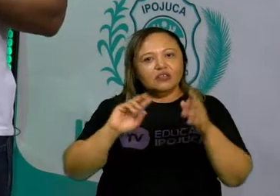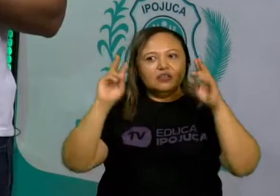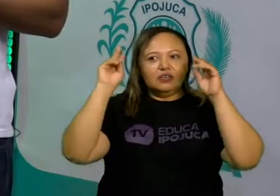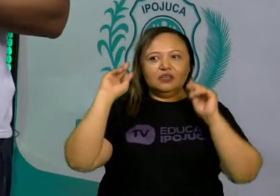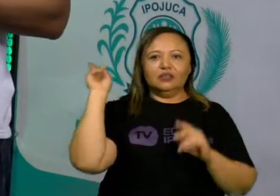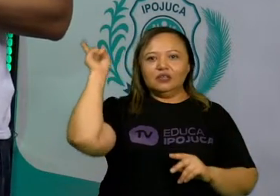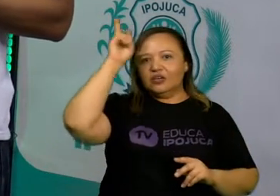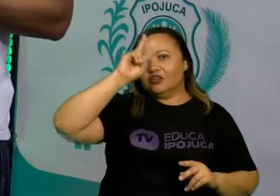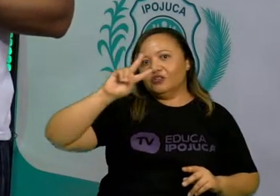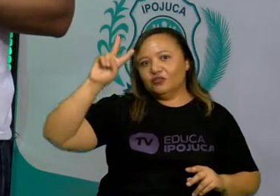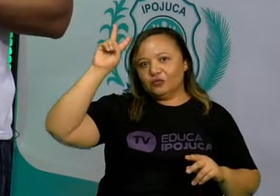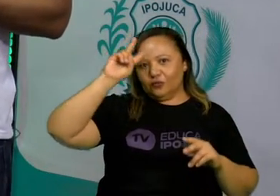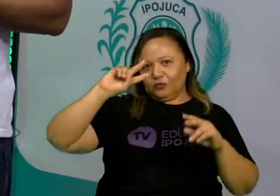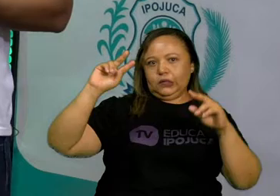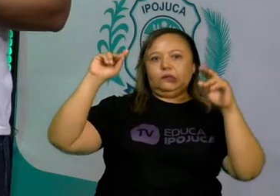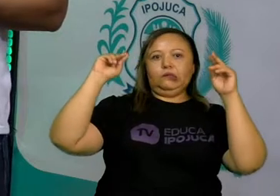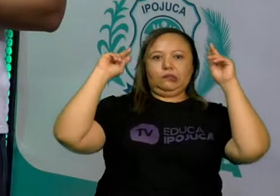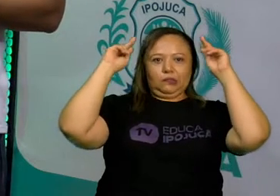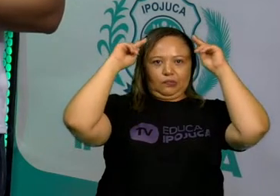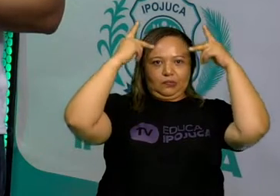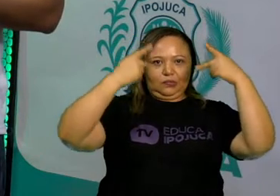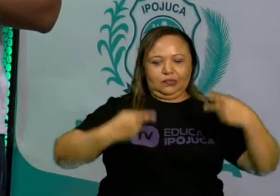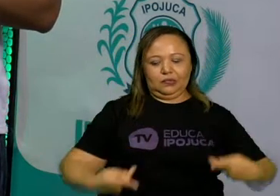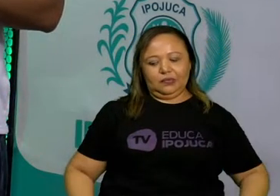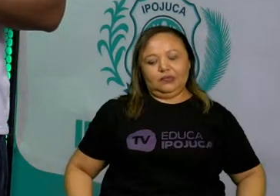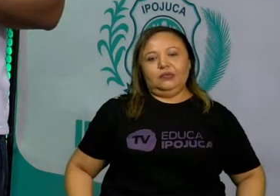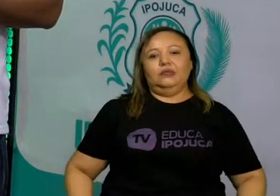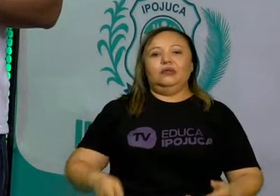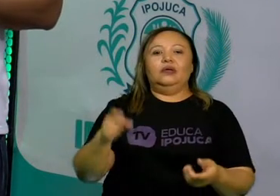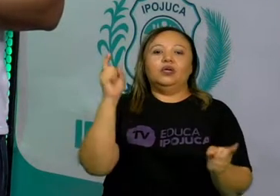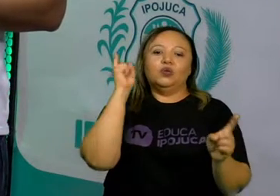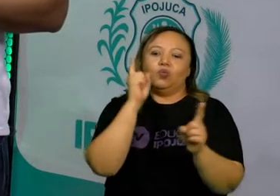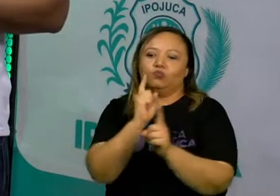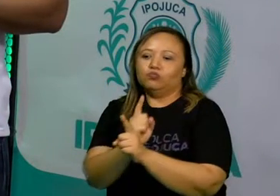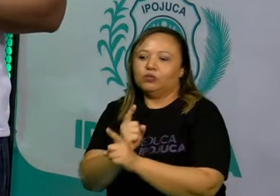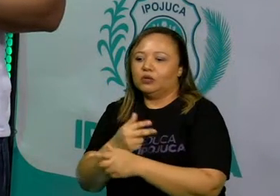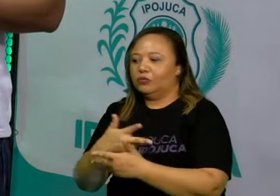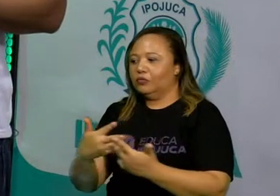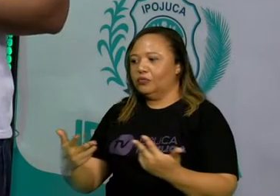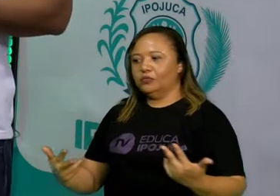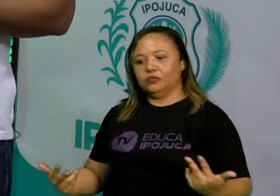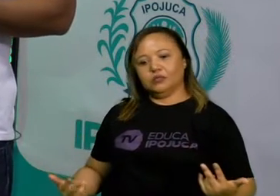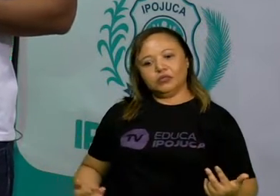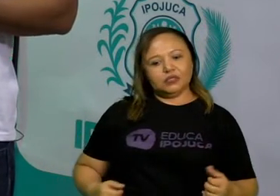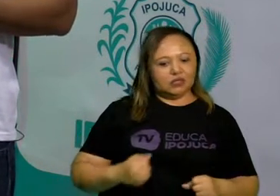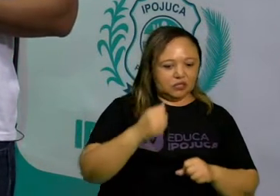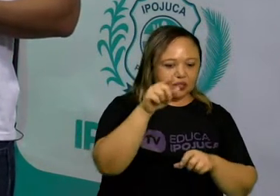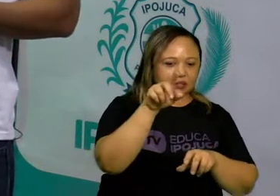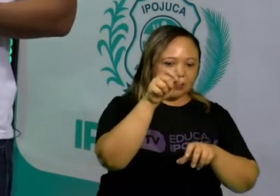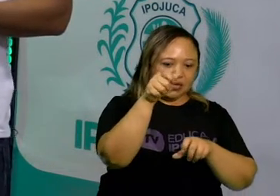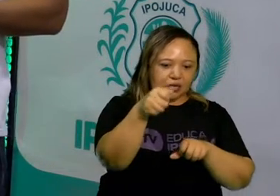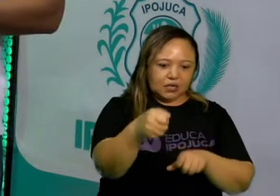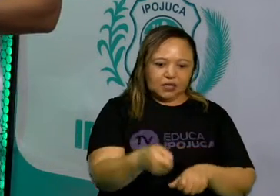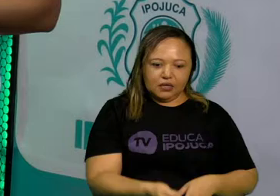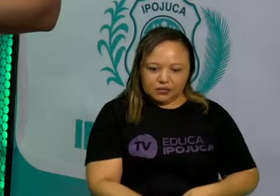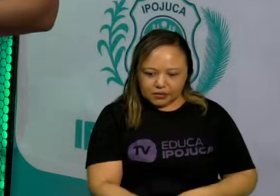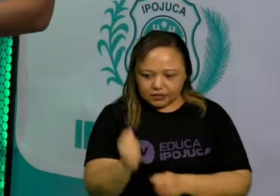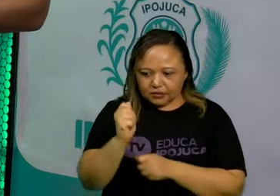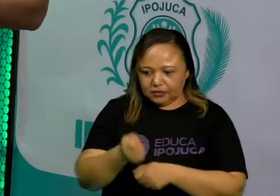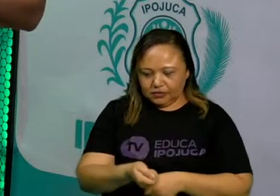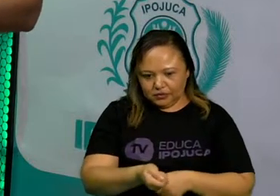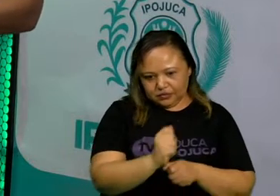essas histórias vão ser contadas de acordo com objetos que vão sendo encontrados em escavações, em expedições.